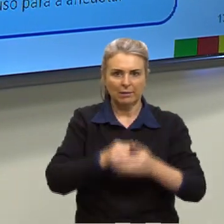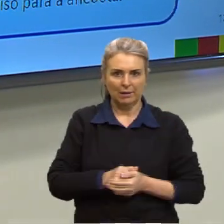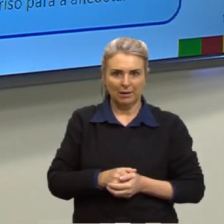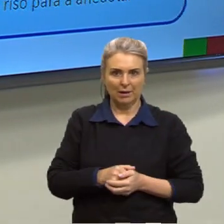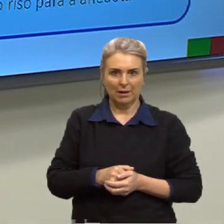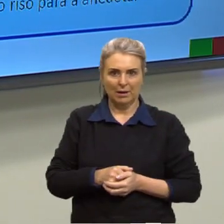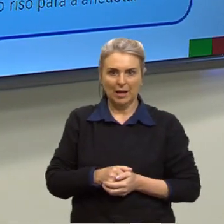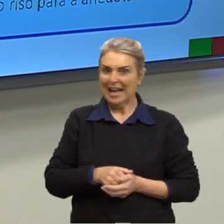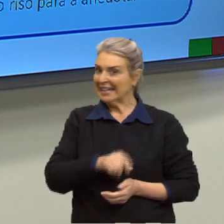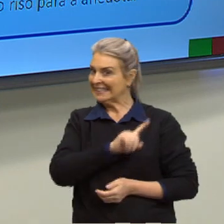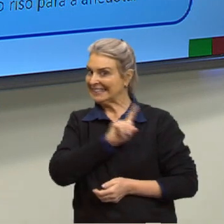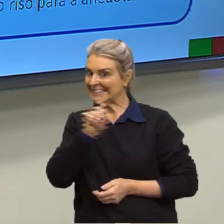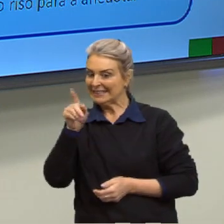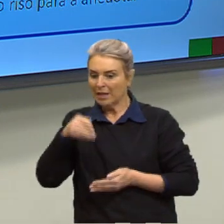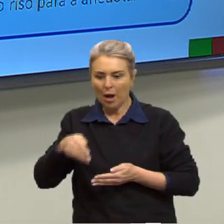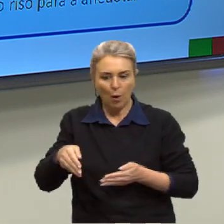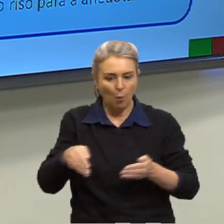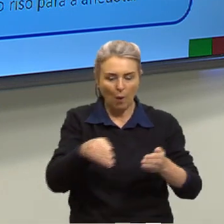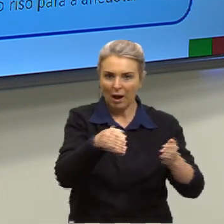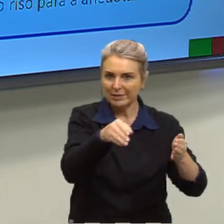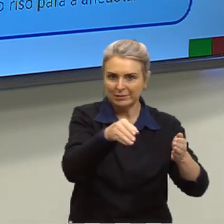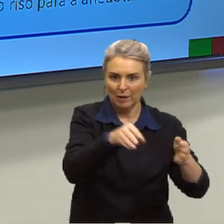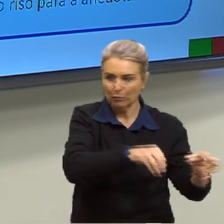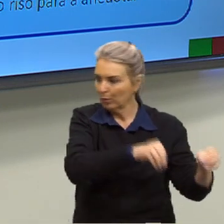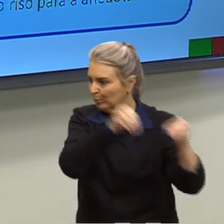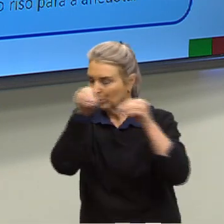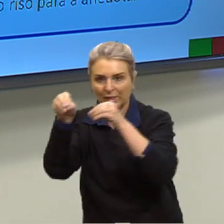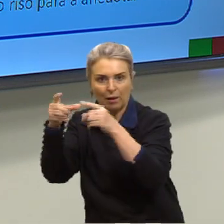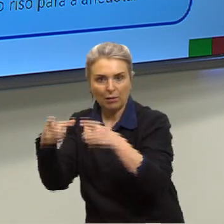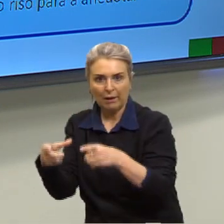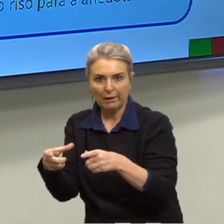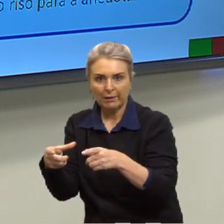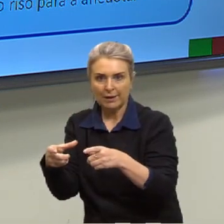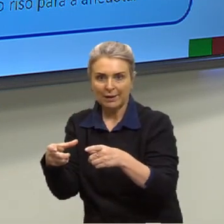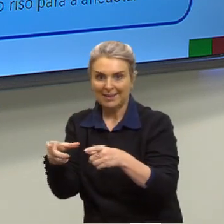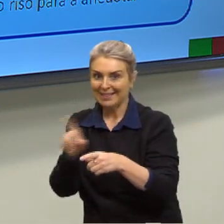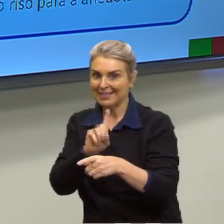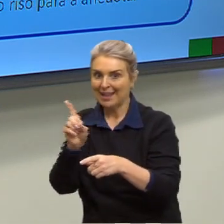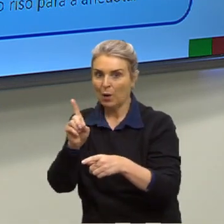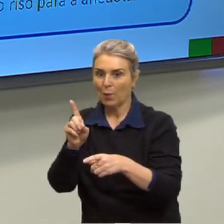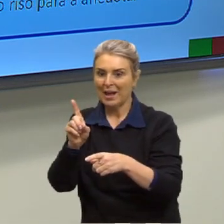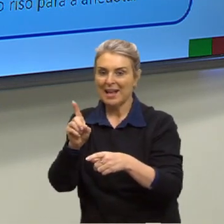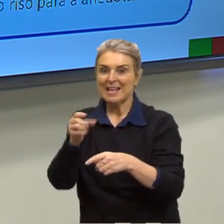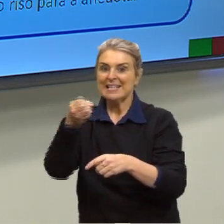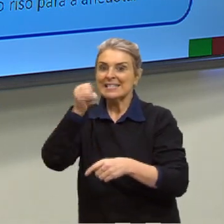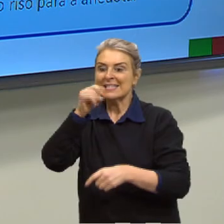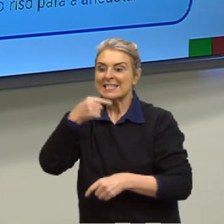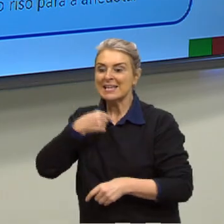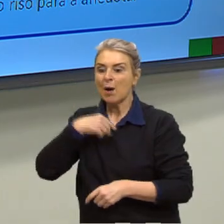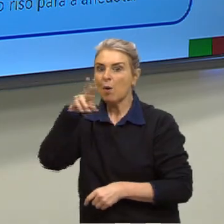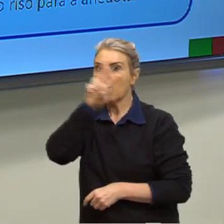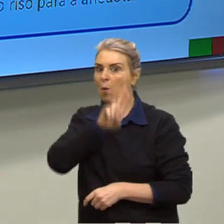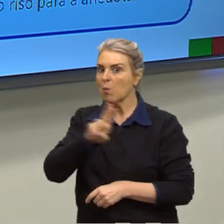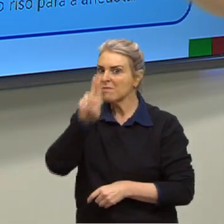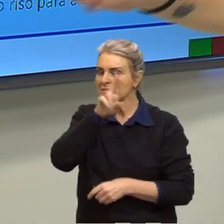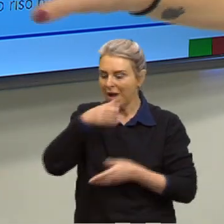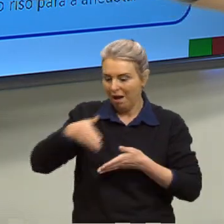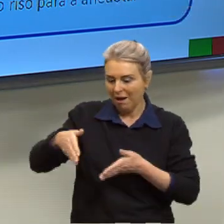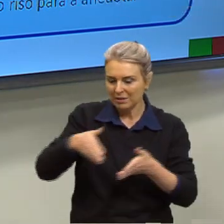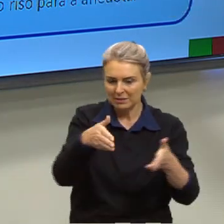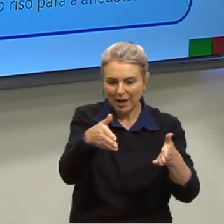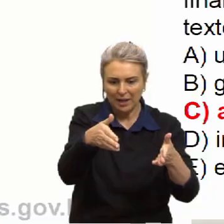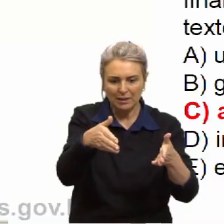desloca. A gente está dizendo aonde eu consigo chegar através dessa estrada.